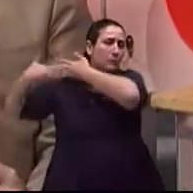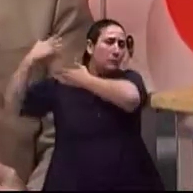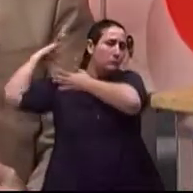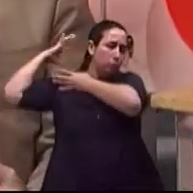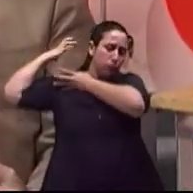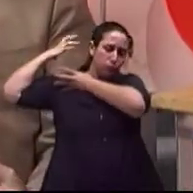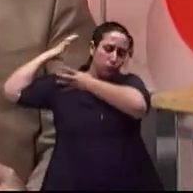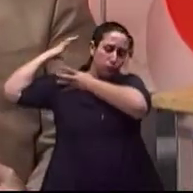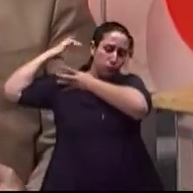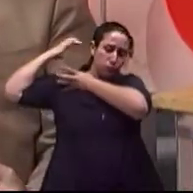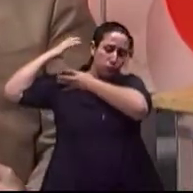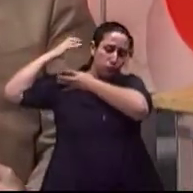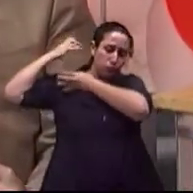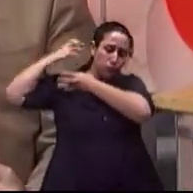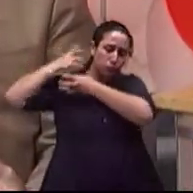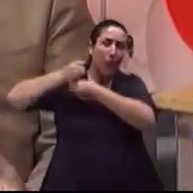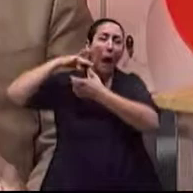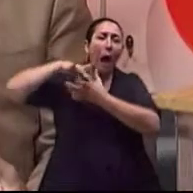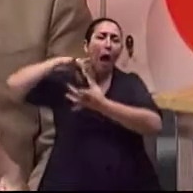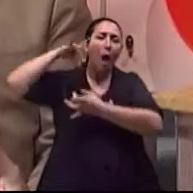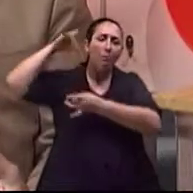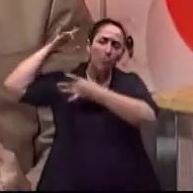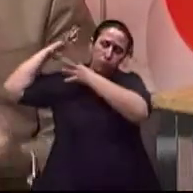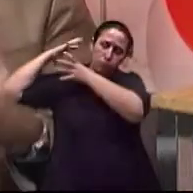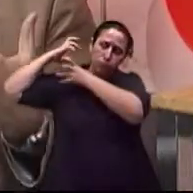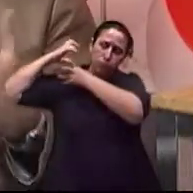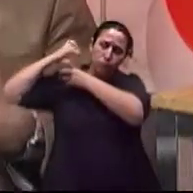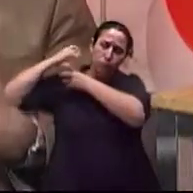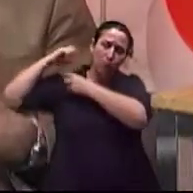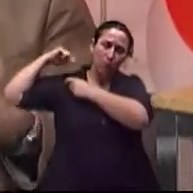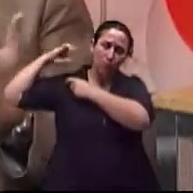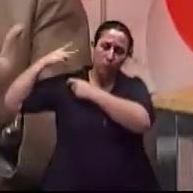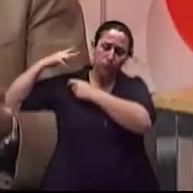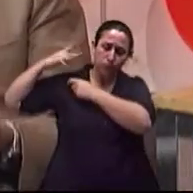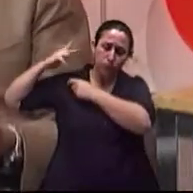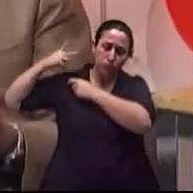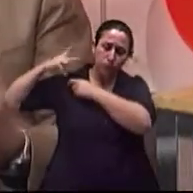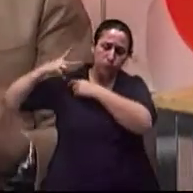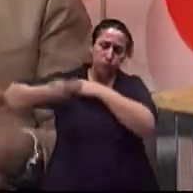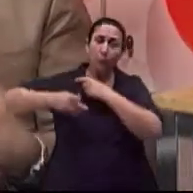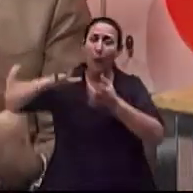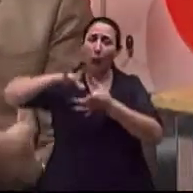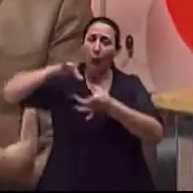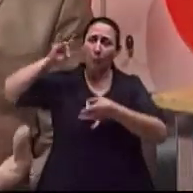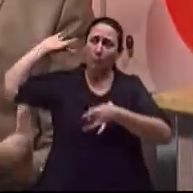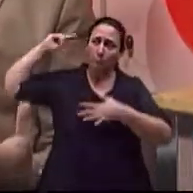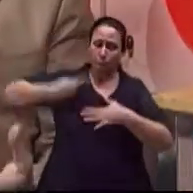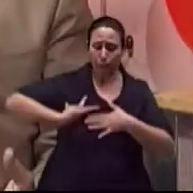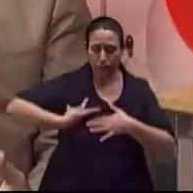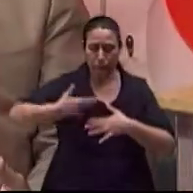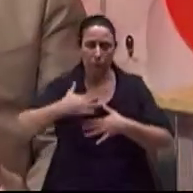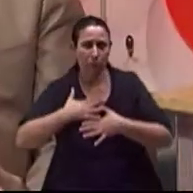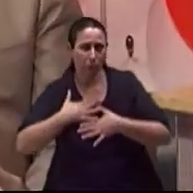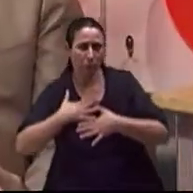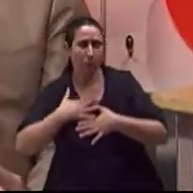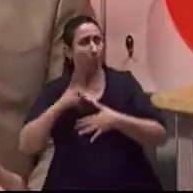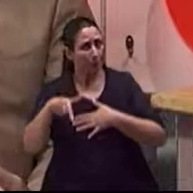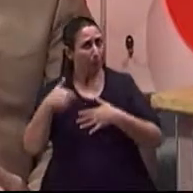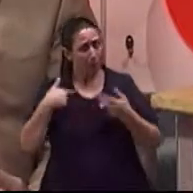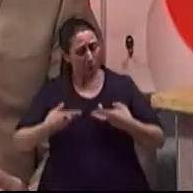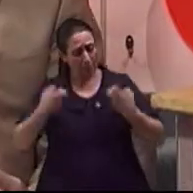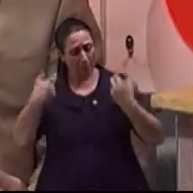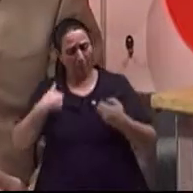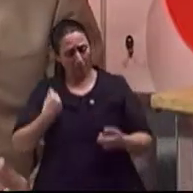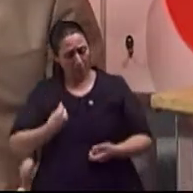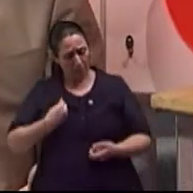alma passou por cor Por outros corpos, enfim, corpos Ou então, eu vou olhar para essa vida como algo que está presente em mim Dos meus